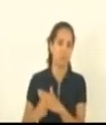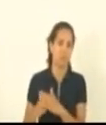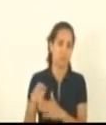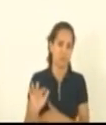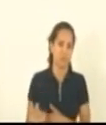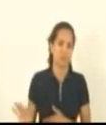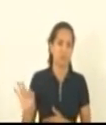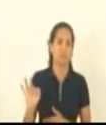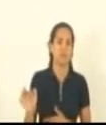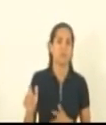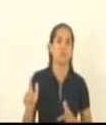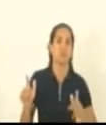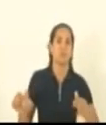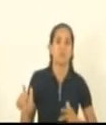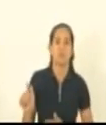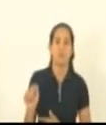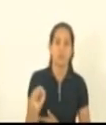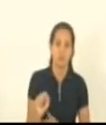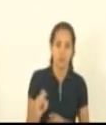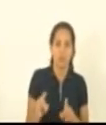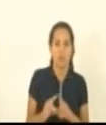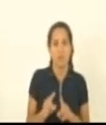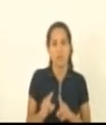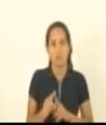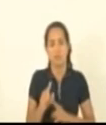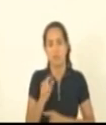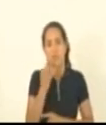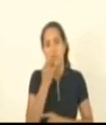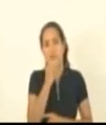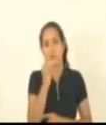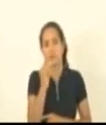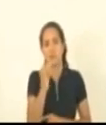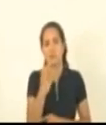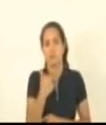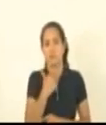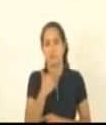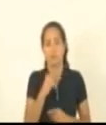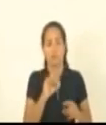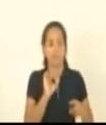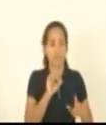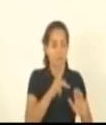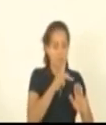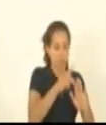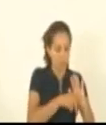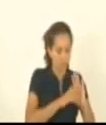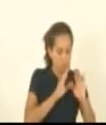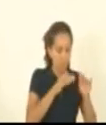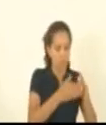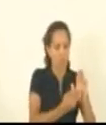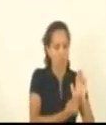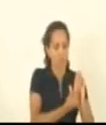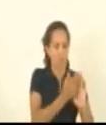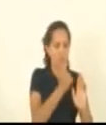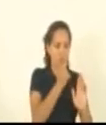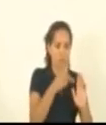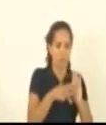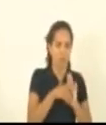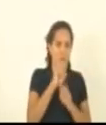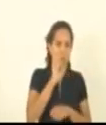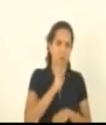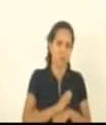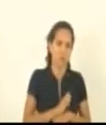como a de gás e a de energia se fosse o projeto só com a Cezan água que é estadual